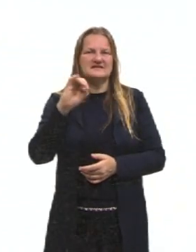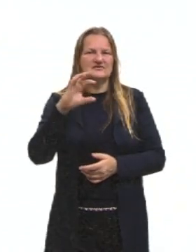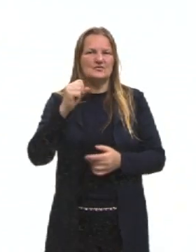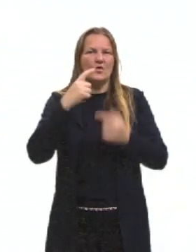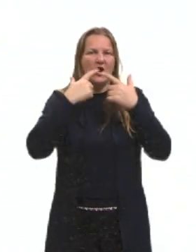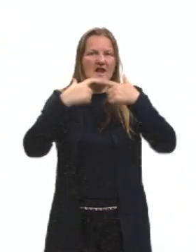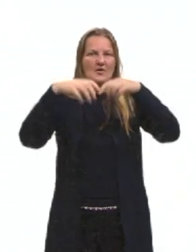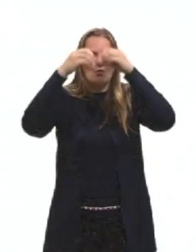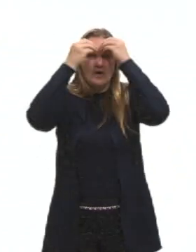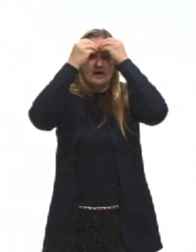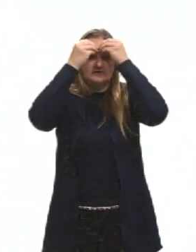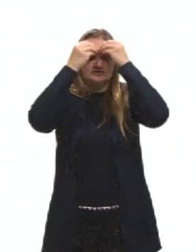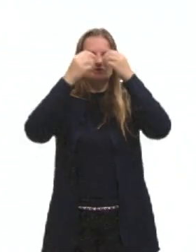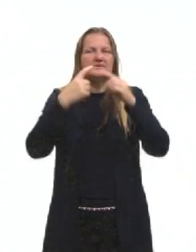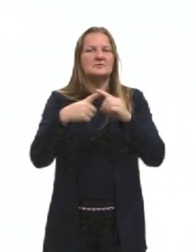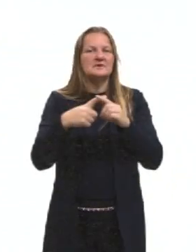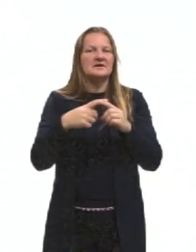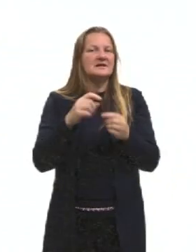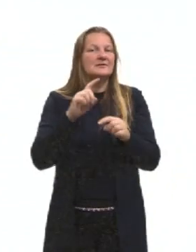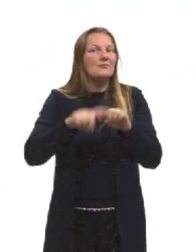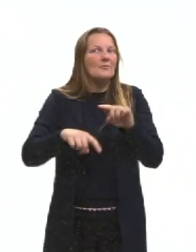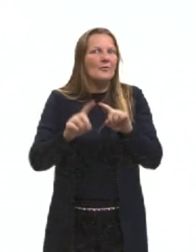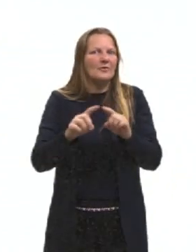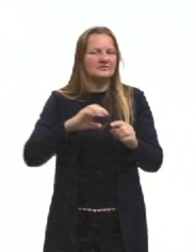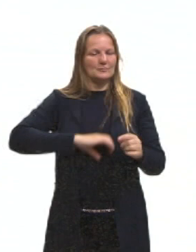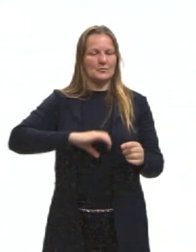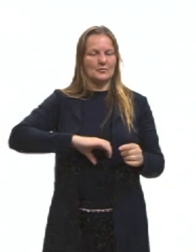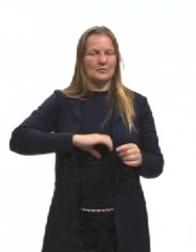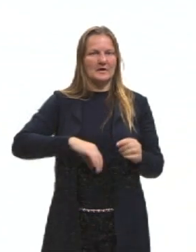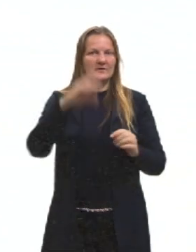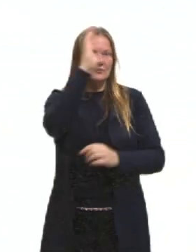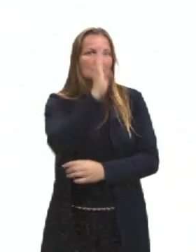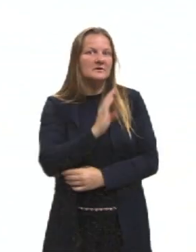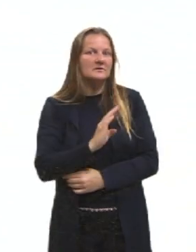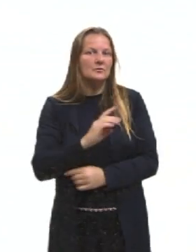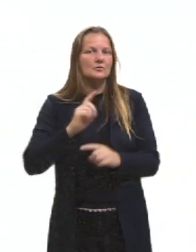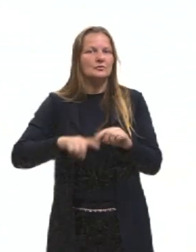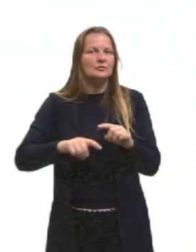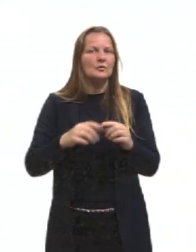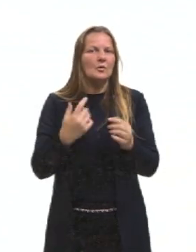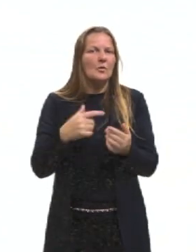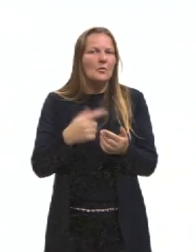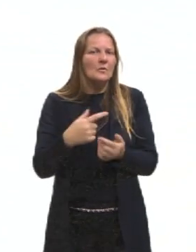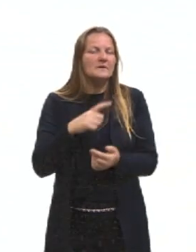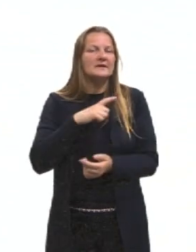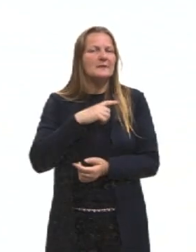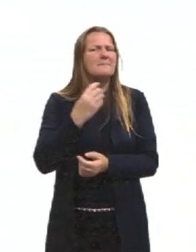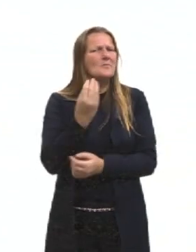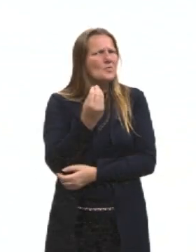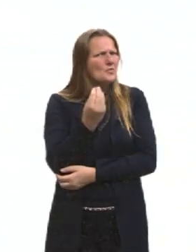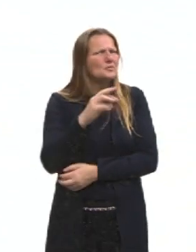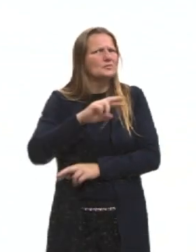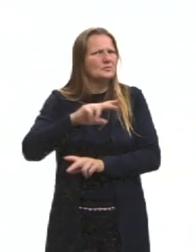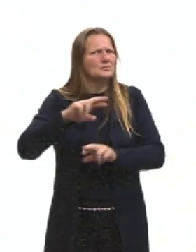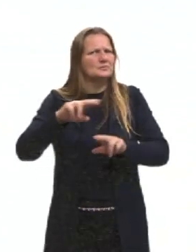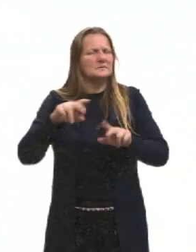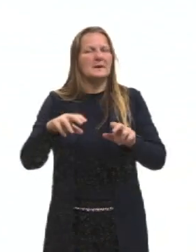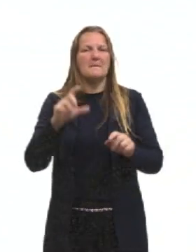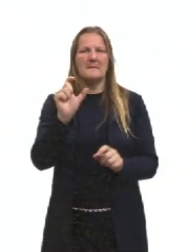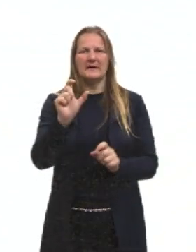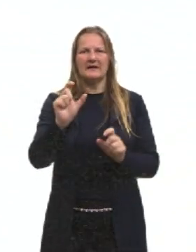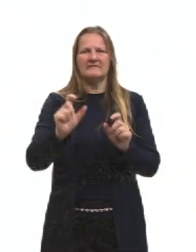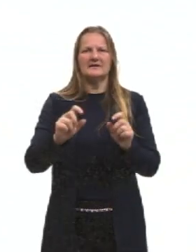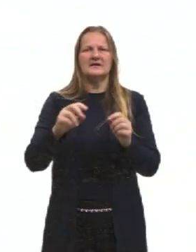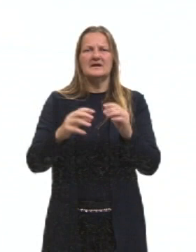português brasileiro, não basta, não bastante, são bastante comuns, perdão, são bastante comuns palavras